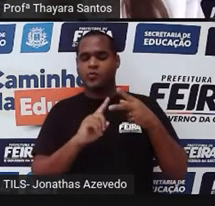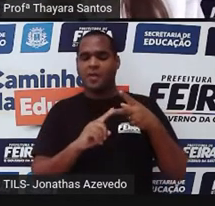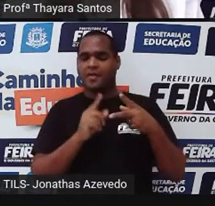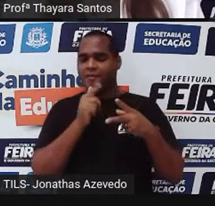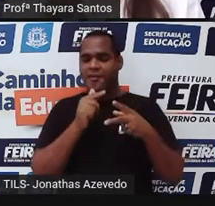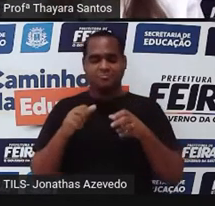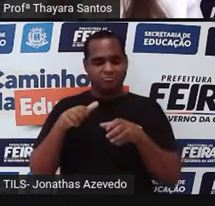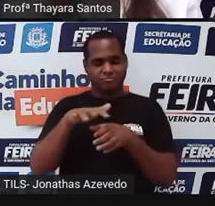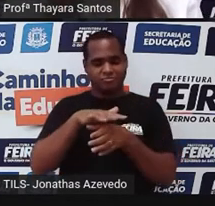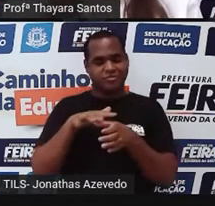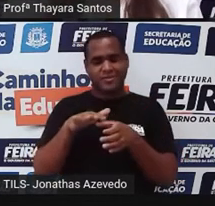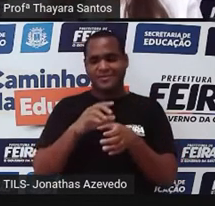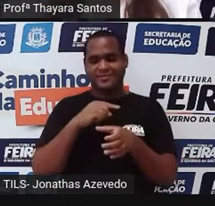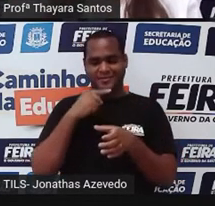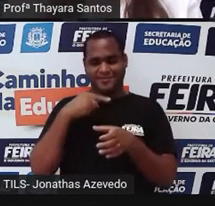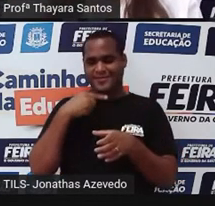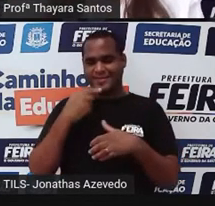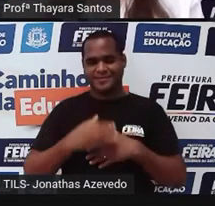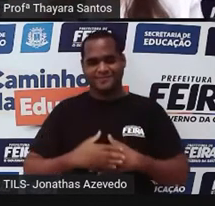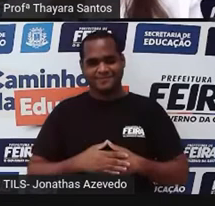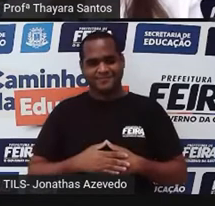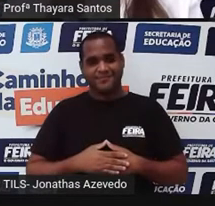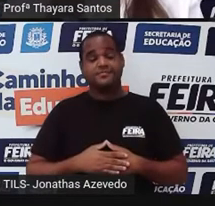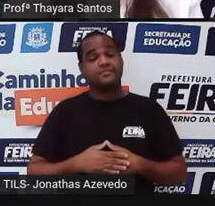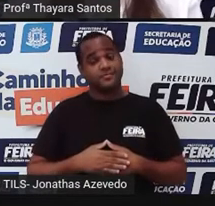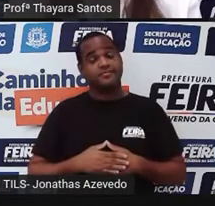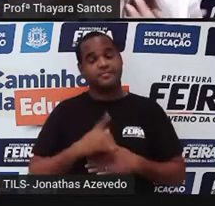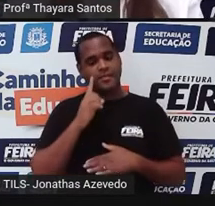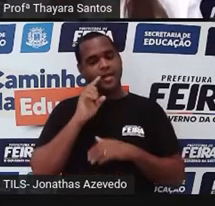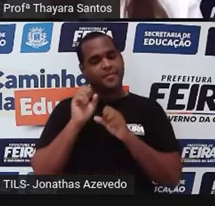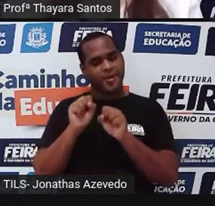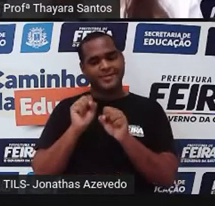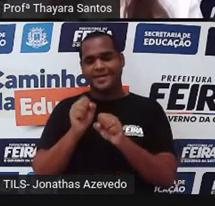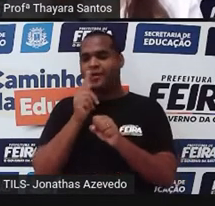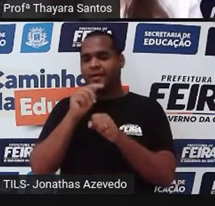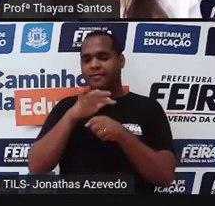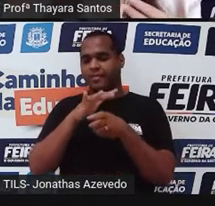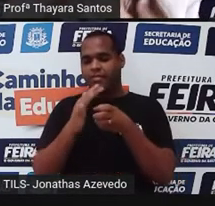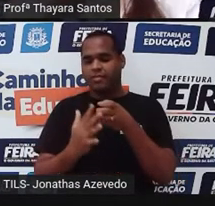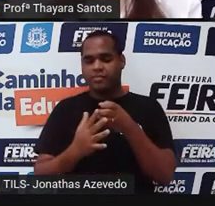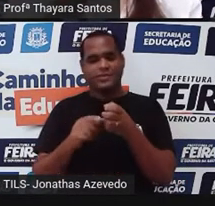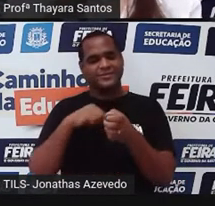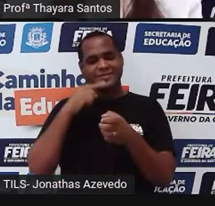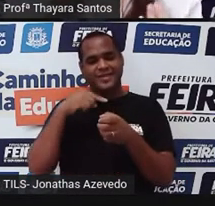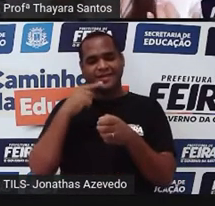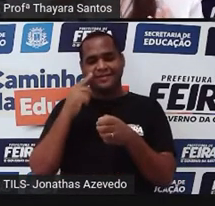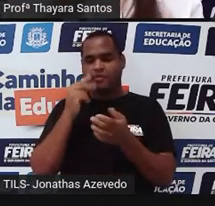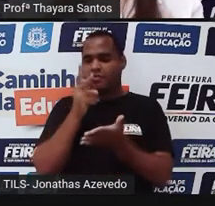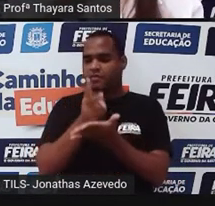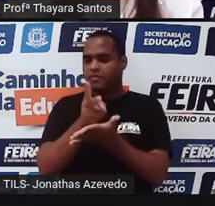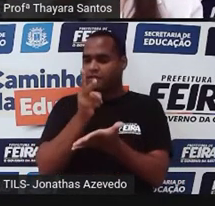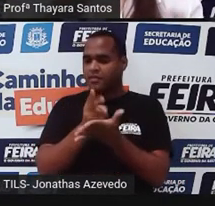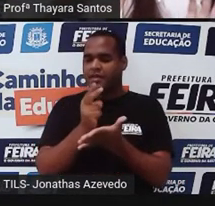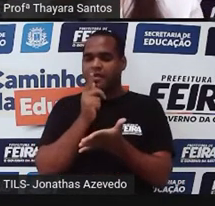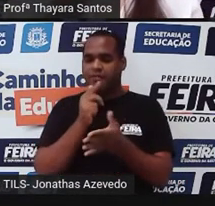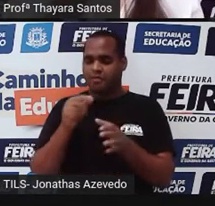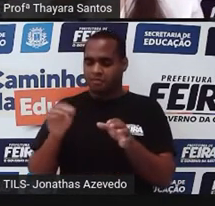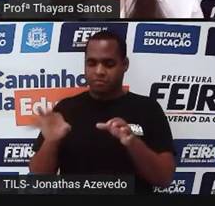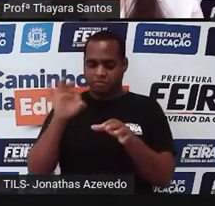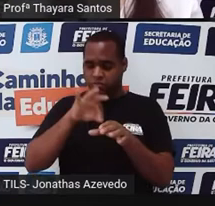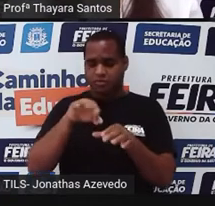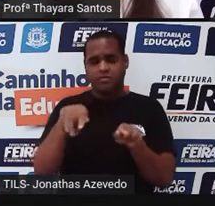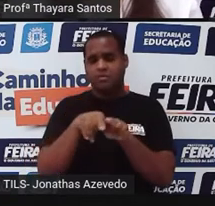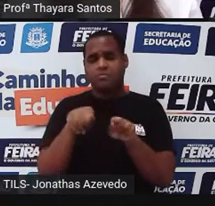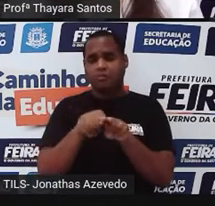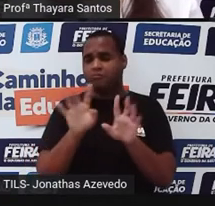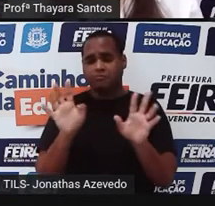não conseguem ocupar o mesmo espaço ao mesmo tempo. Se isso fosse possível, a água não transbordaria. Ia continuar lá, a bolinha de gude também e